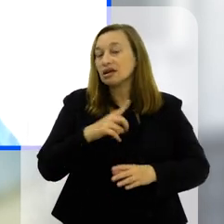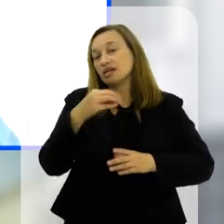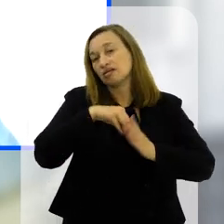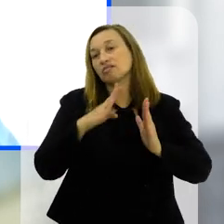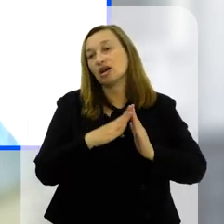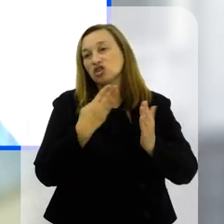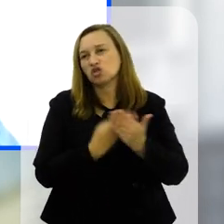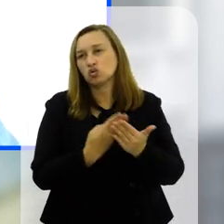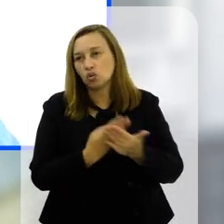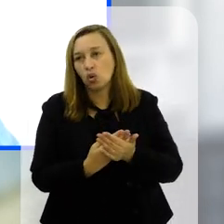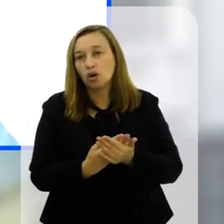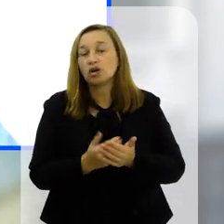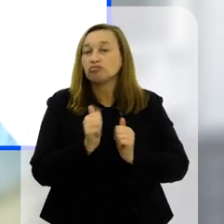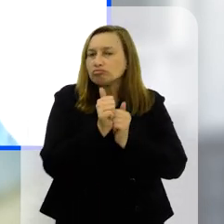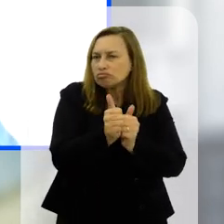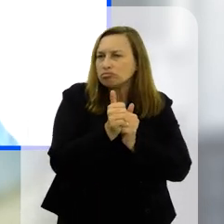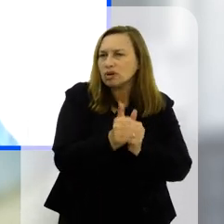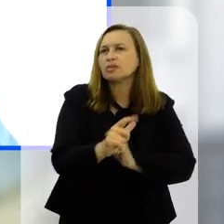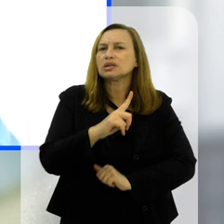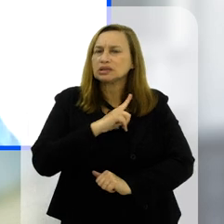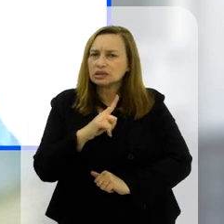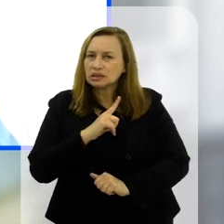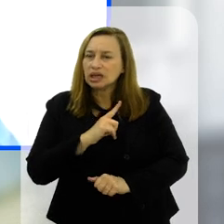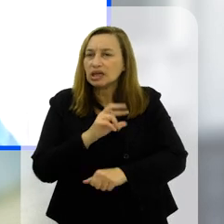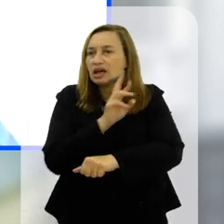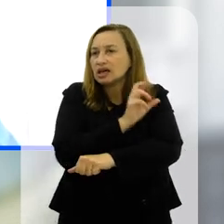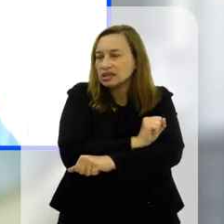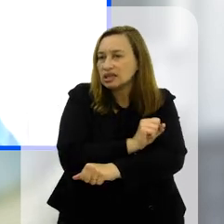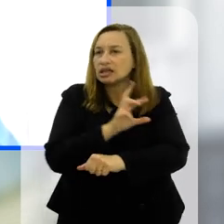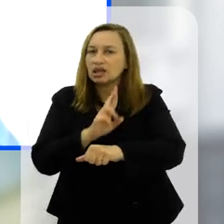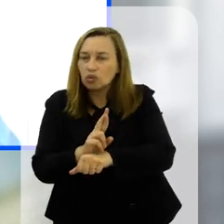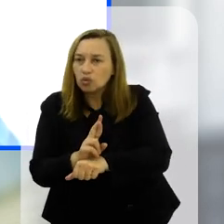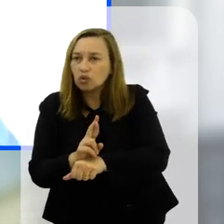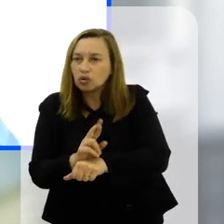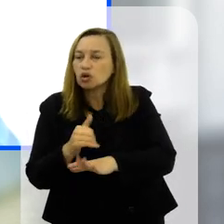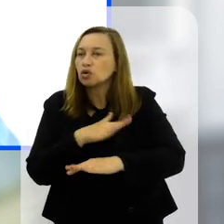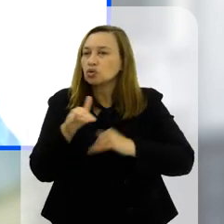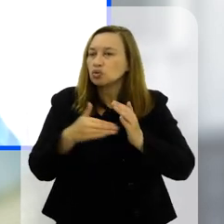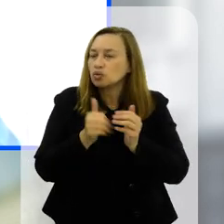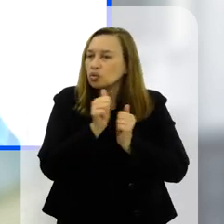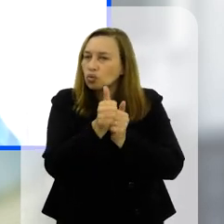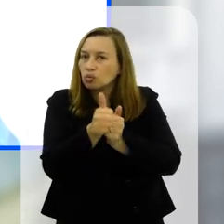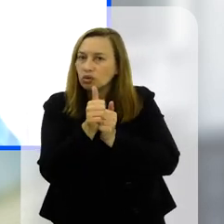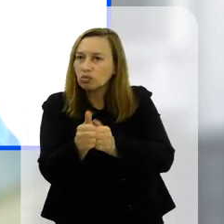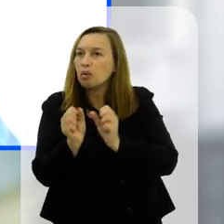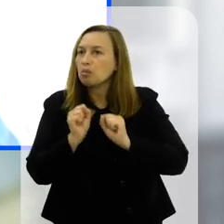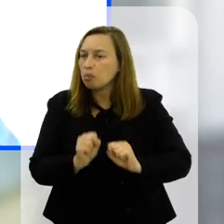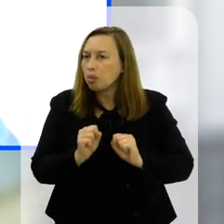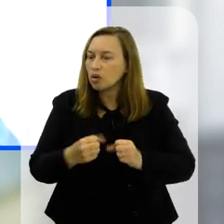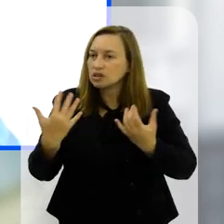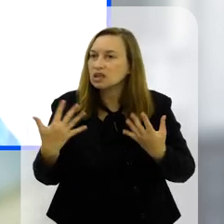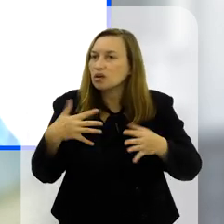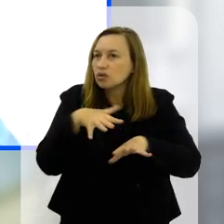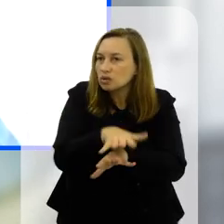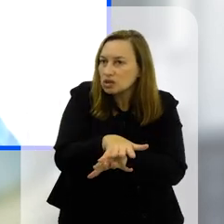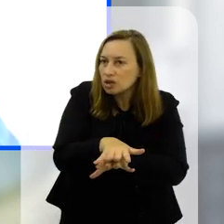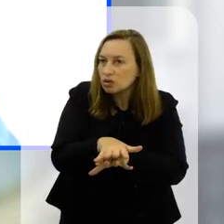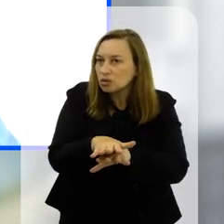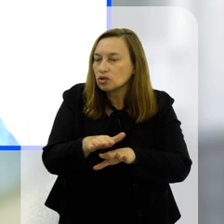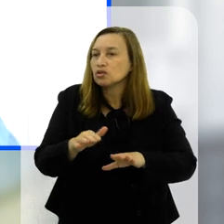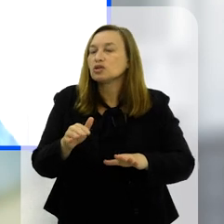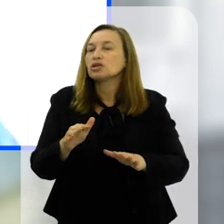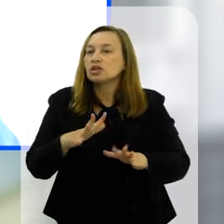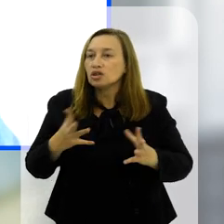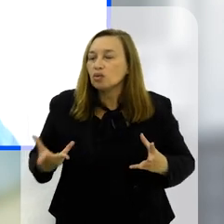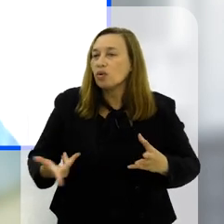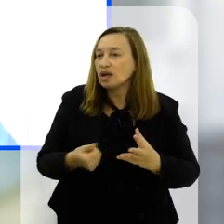nessas escolas até porque nós temos esse acompanhamento sala de recursos né todo um acompanhamento pra que eles possam ter essa inclusão feita de forma